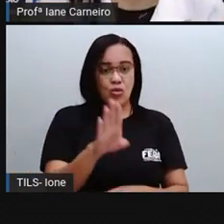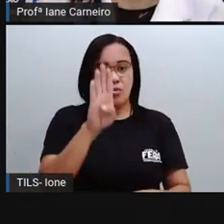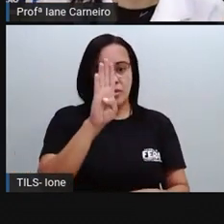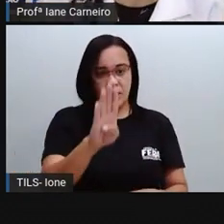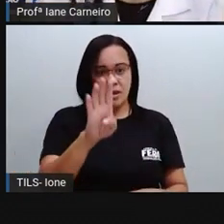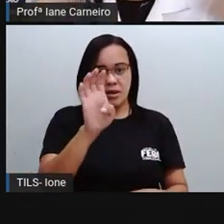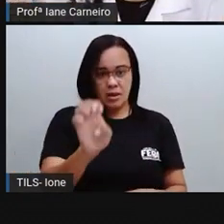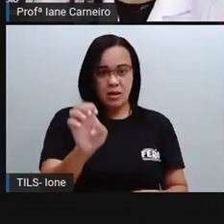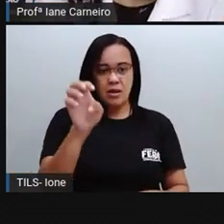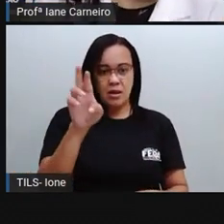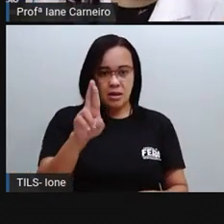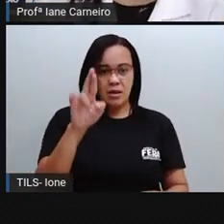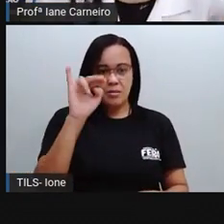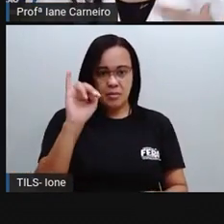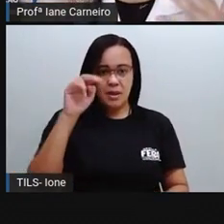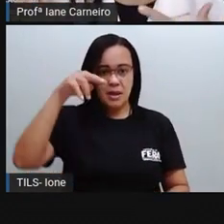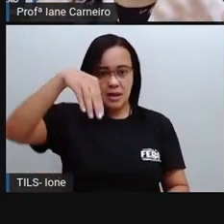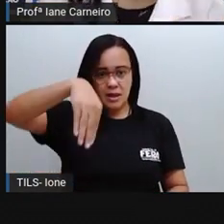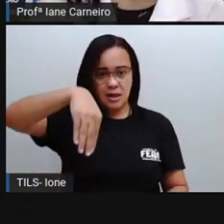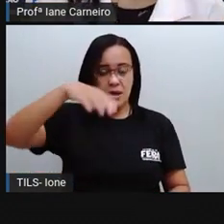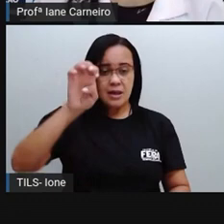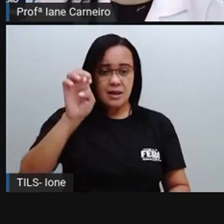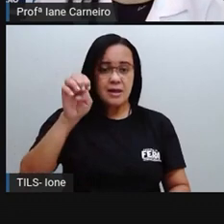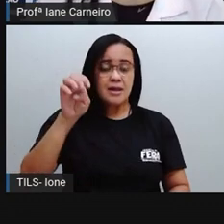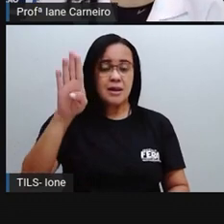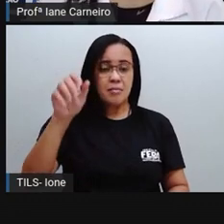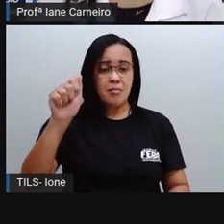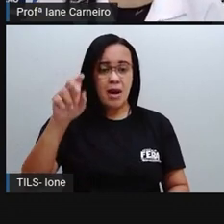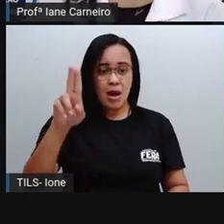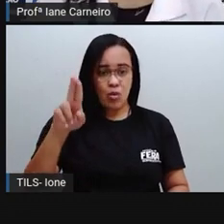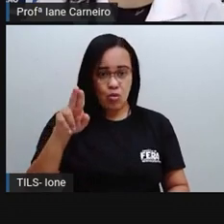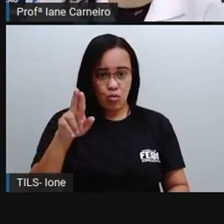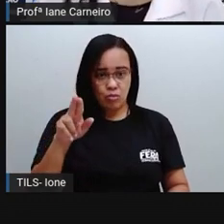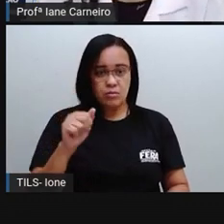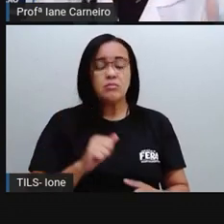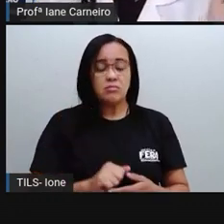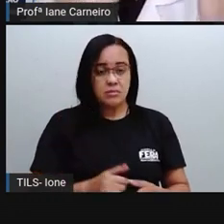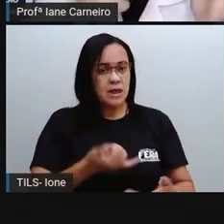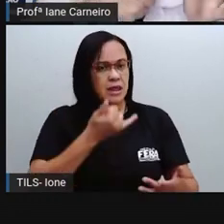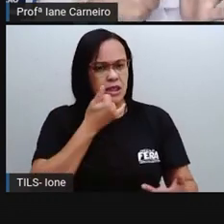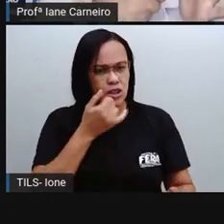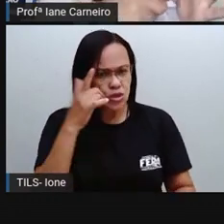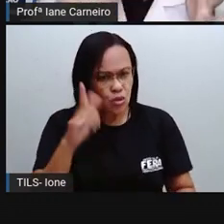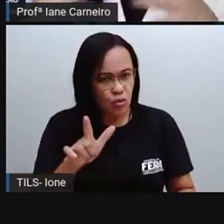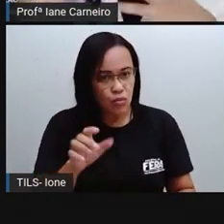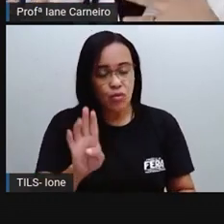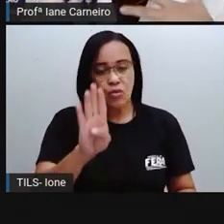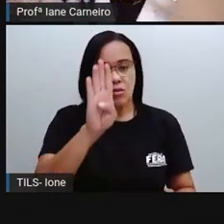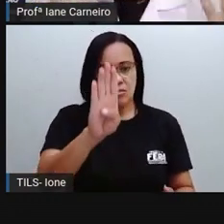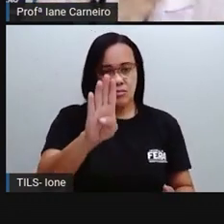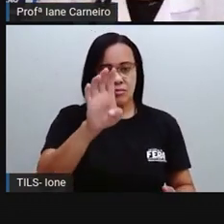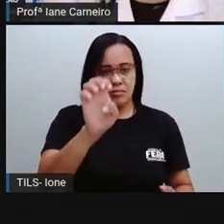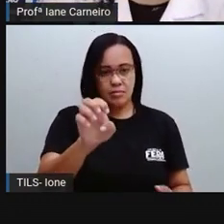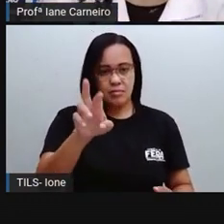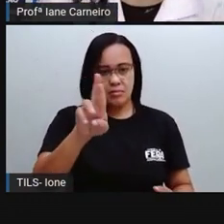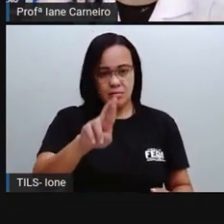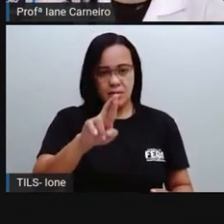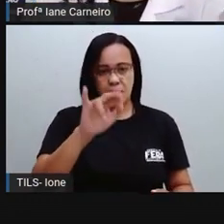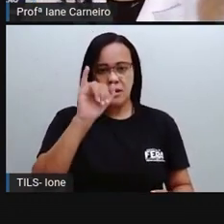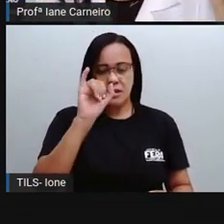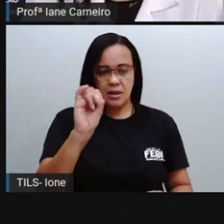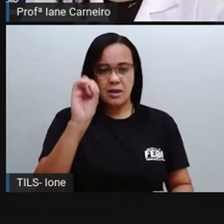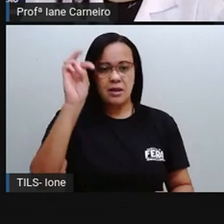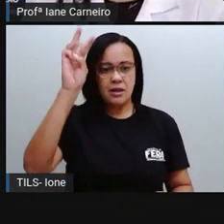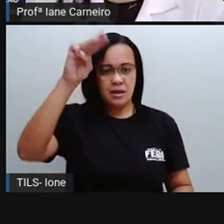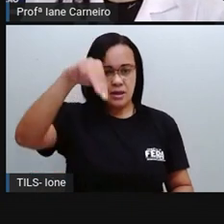africanos, e até hoje a gente vê rodas de capoeira, né? E aqui também tem... que é utilizado para tocar junto com o berimbau.